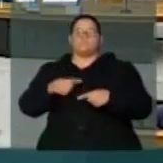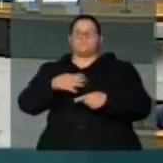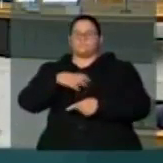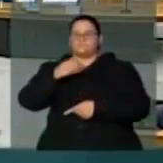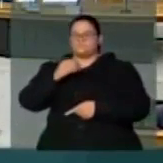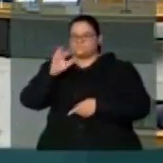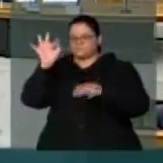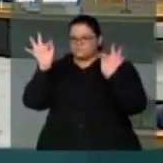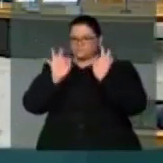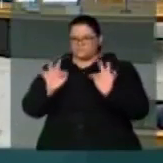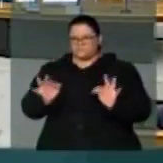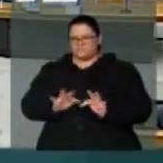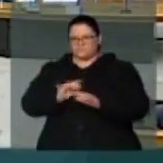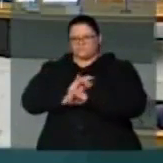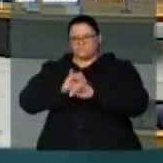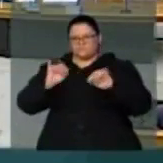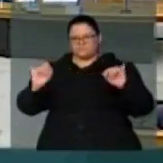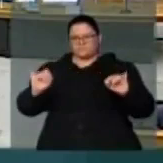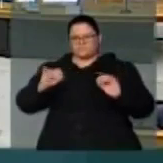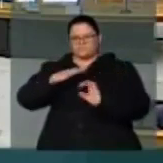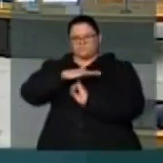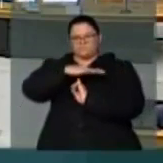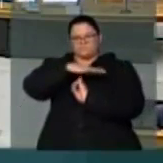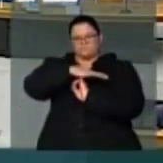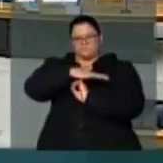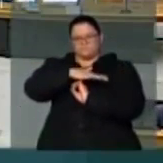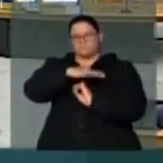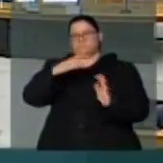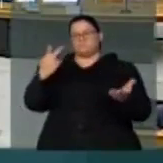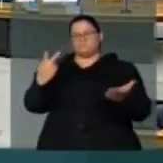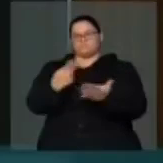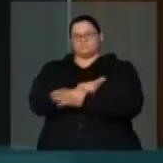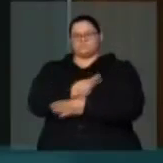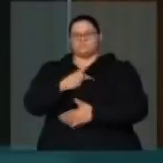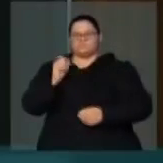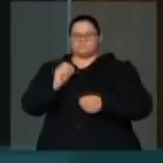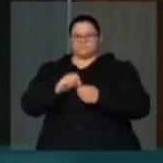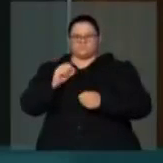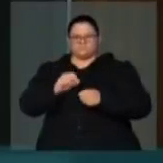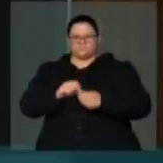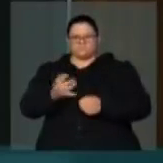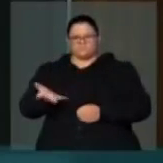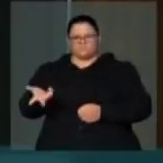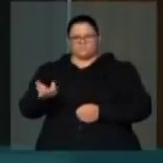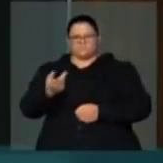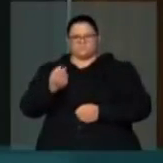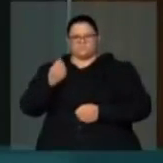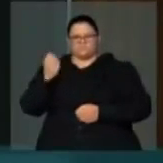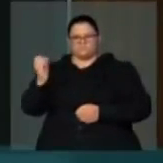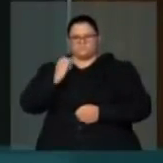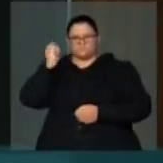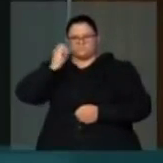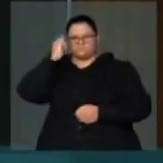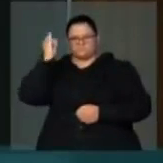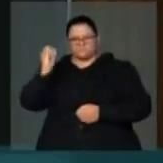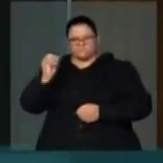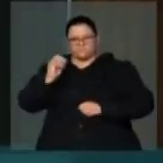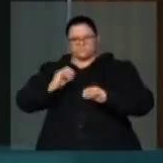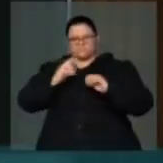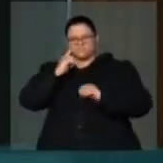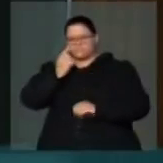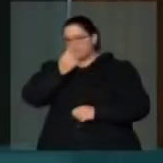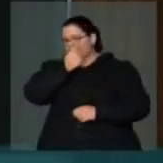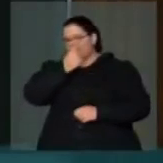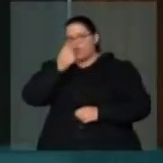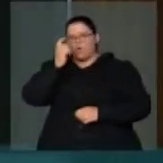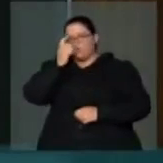satisfação por uma instituição que presta um relevante serviço na área da oftalmologia no nosso estado